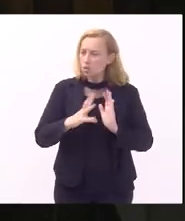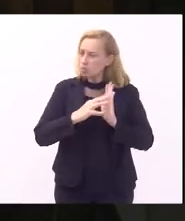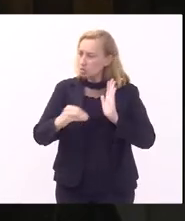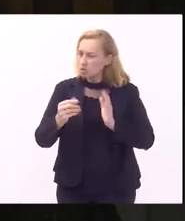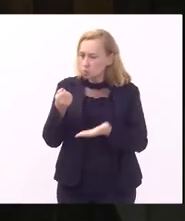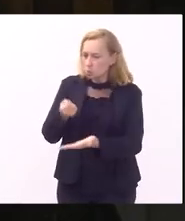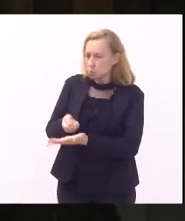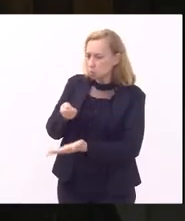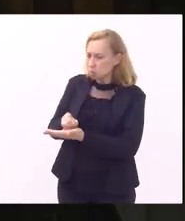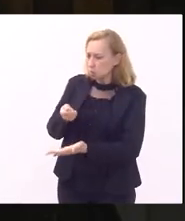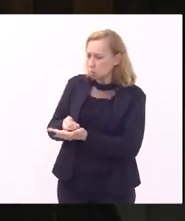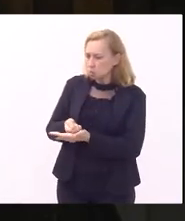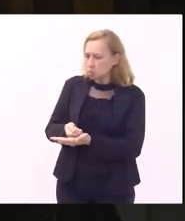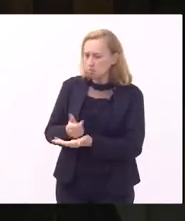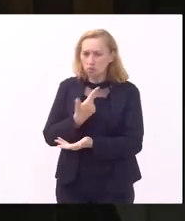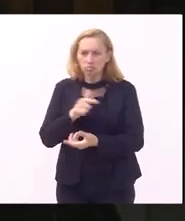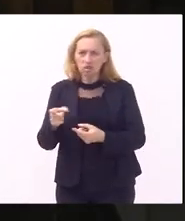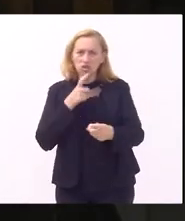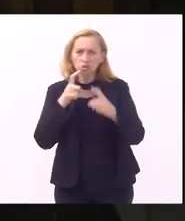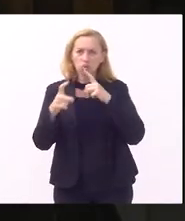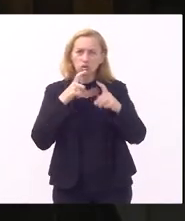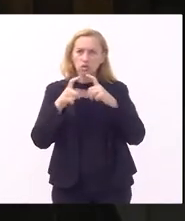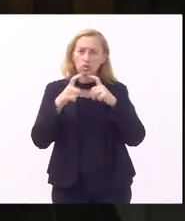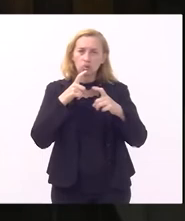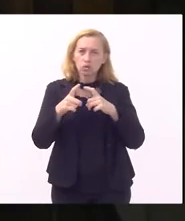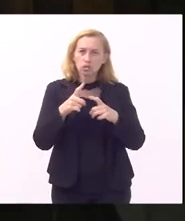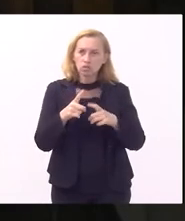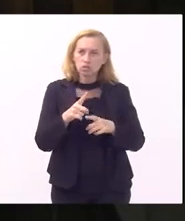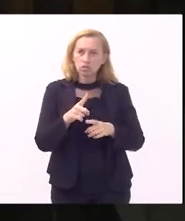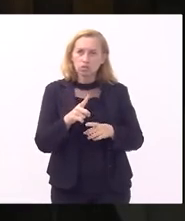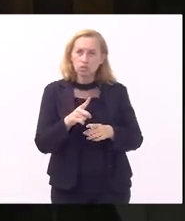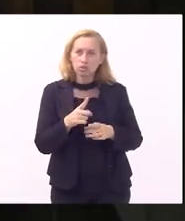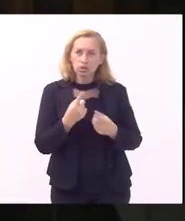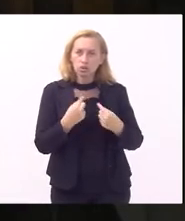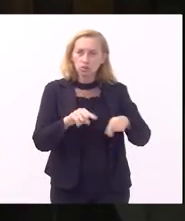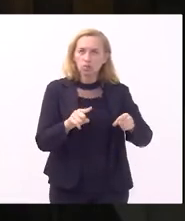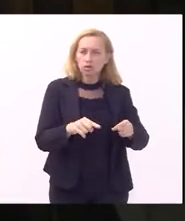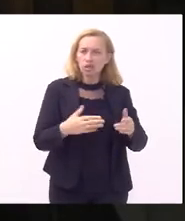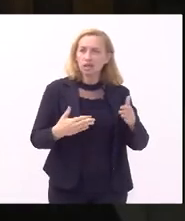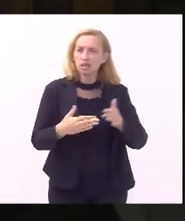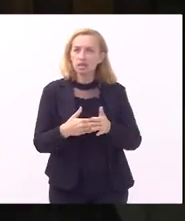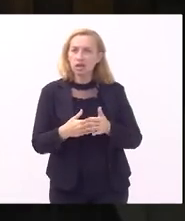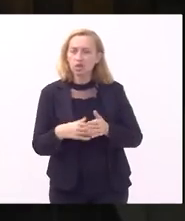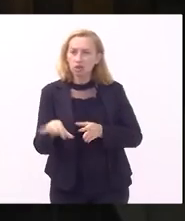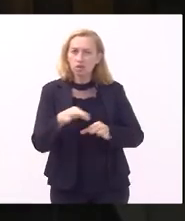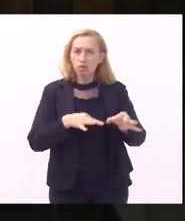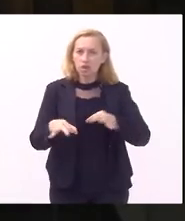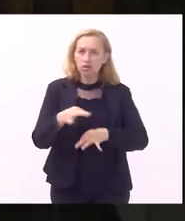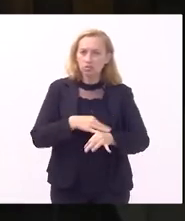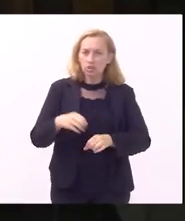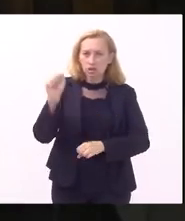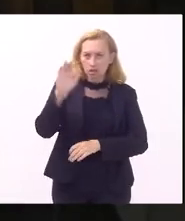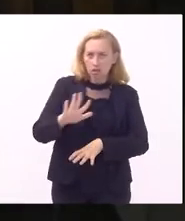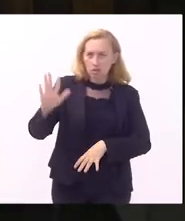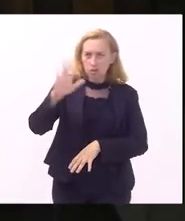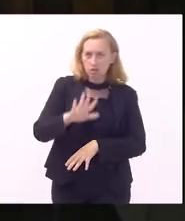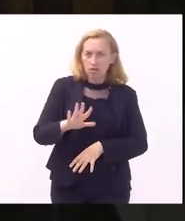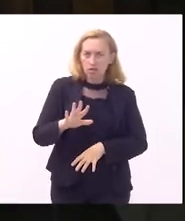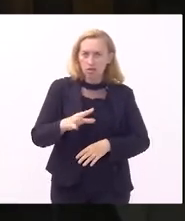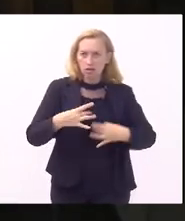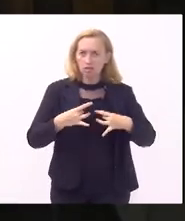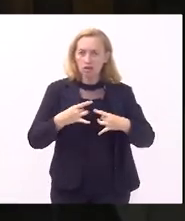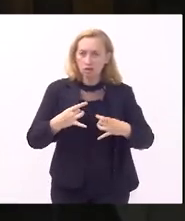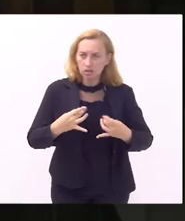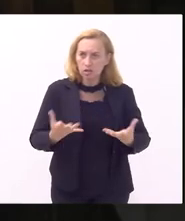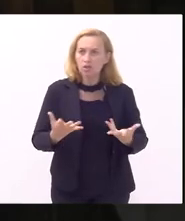autoritário sem debate descumprindo até o que fazia parte do plano nacional que era adesão voluntária